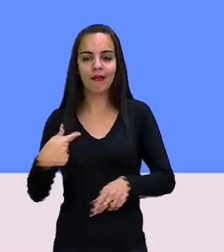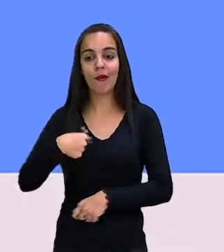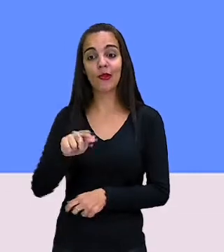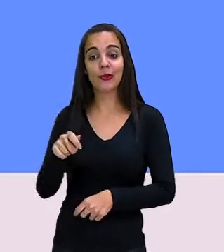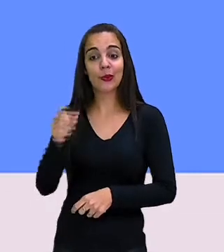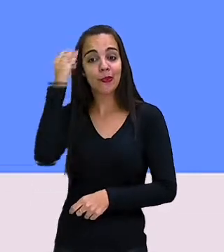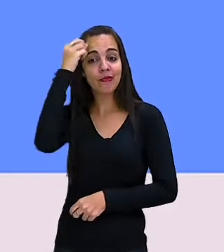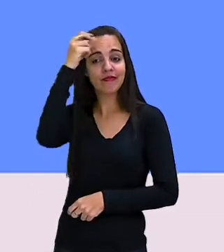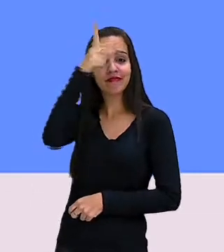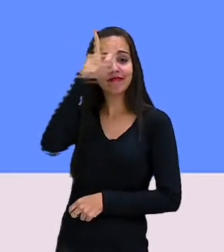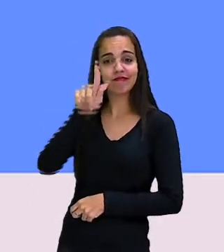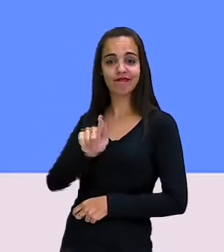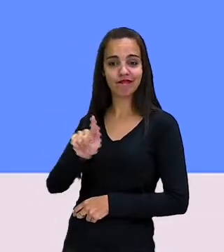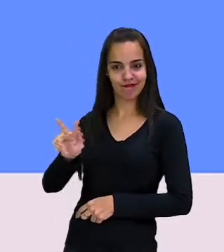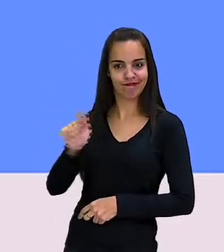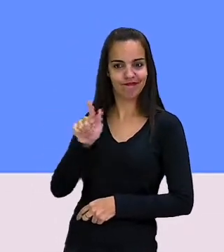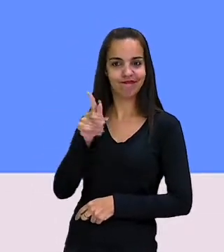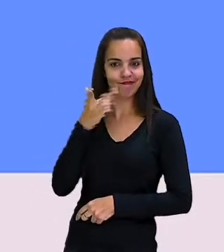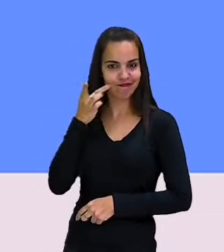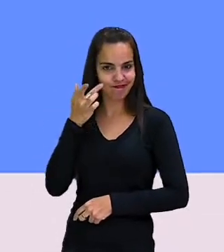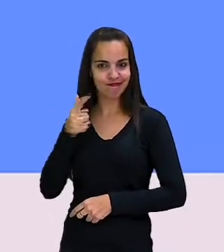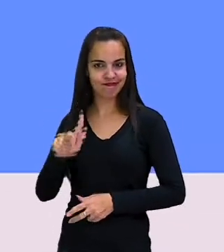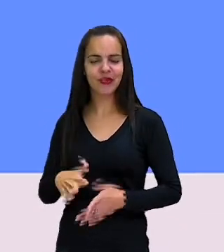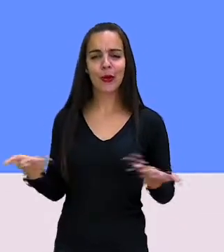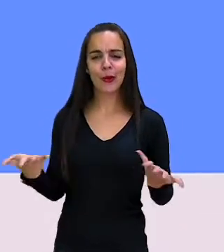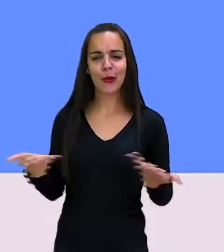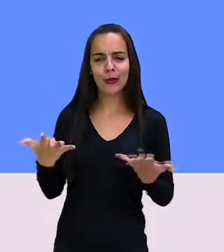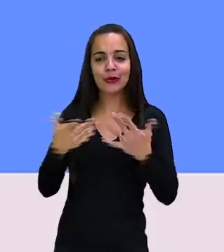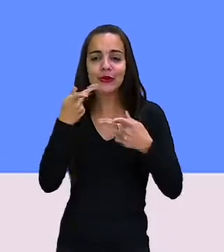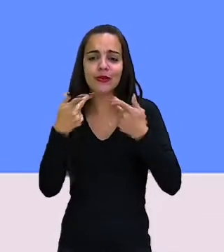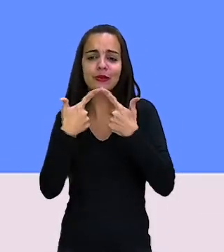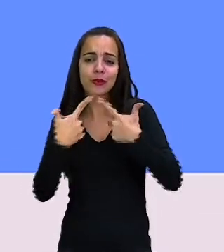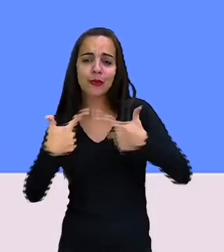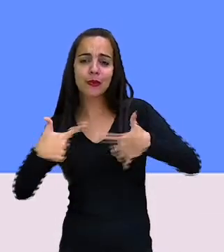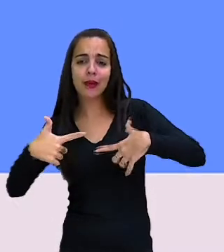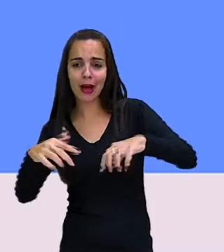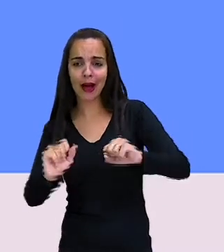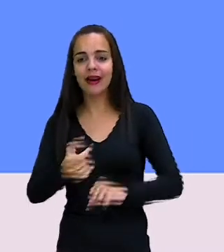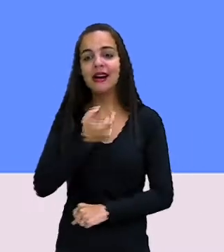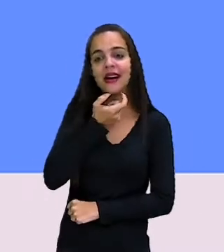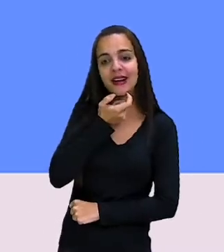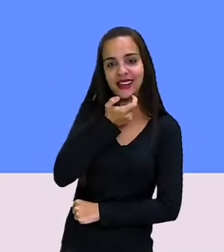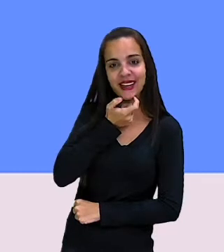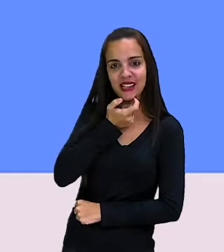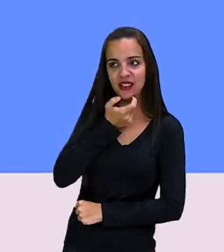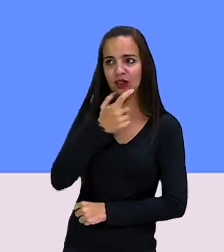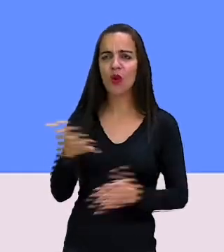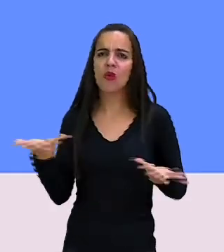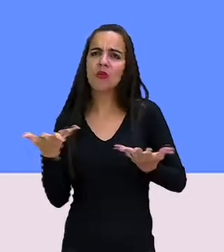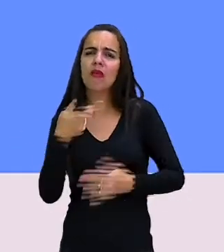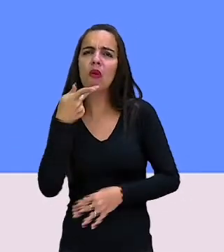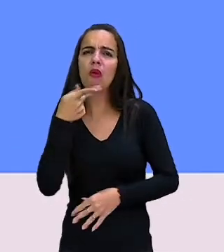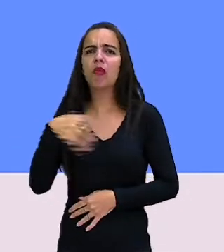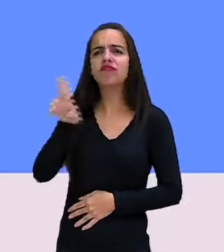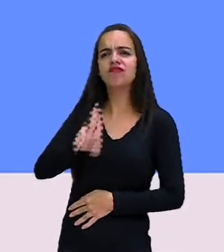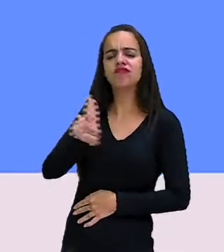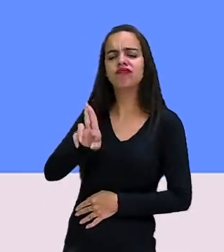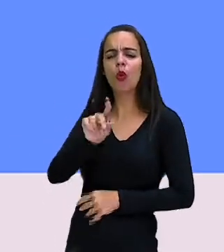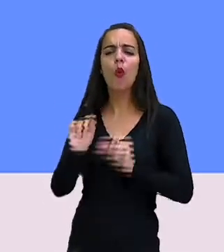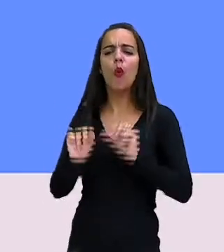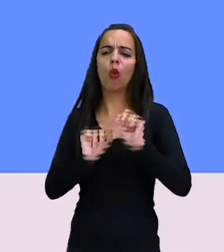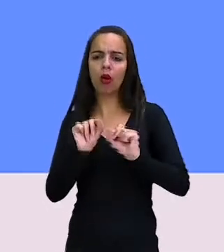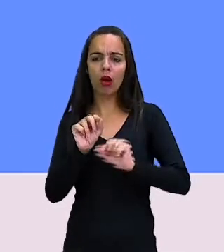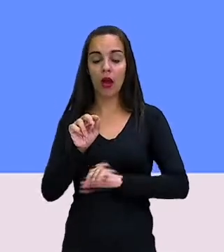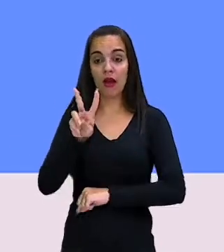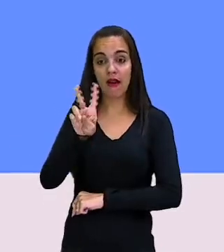estamos de volta com nossas aulas de língua inglesa. Hoje nós falaremos sobre o verbo modal